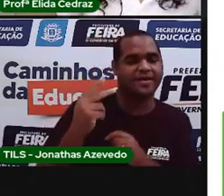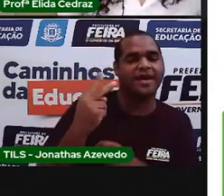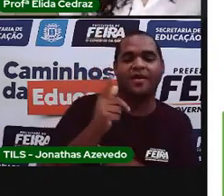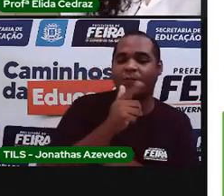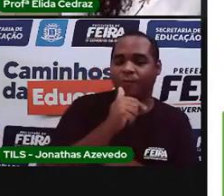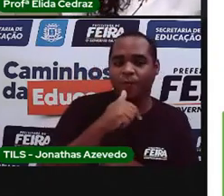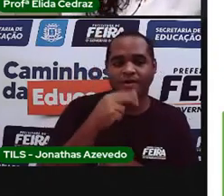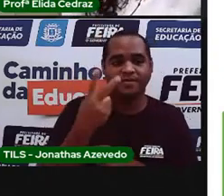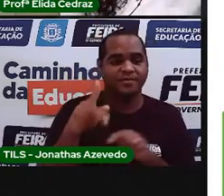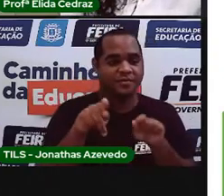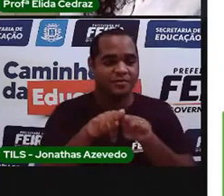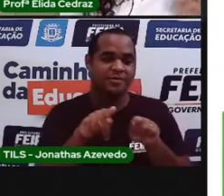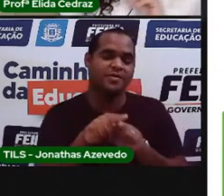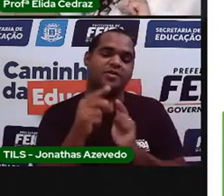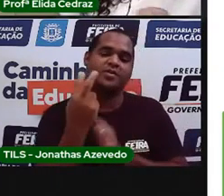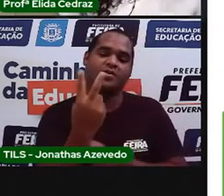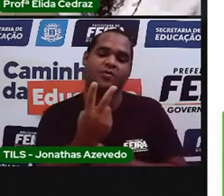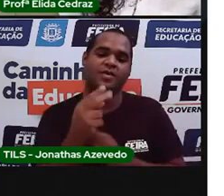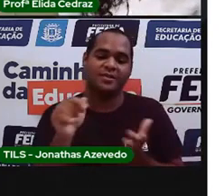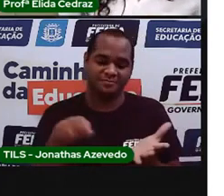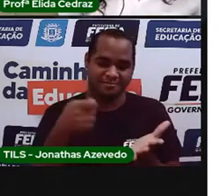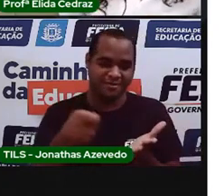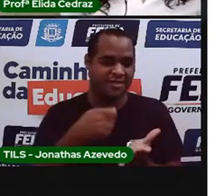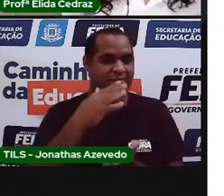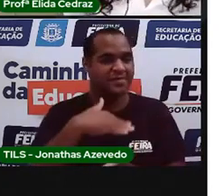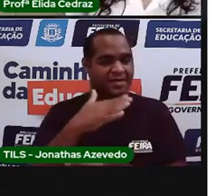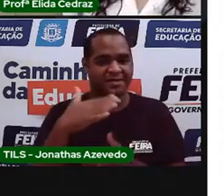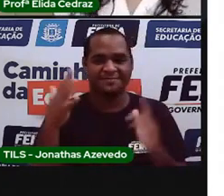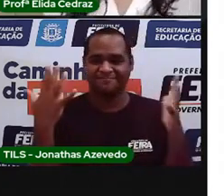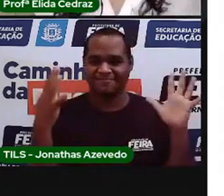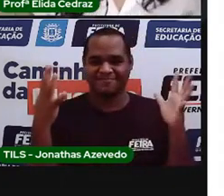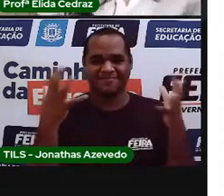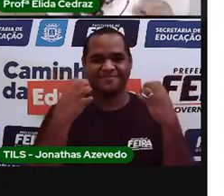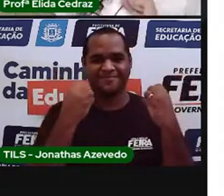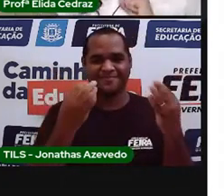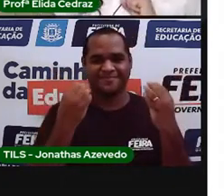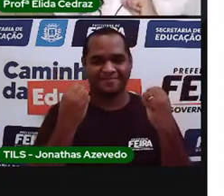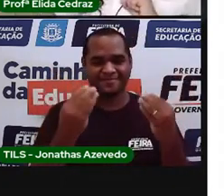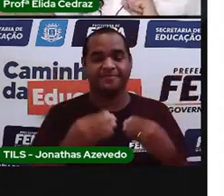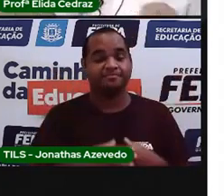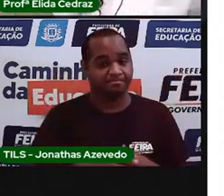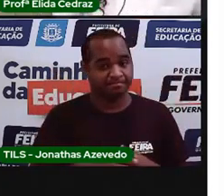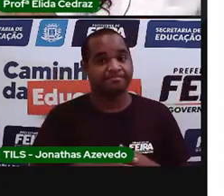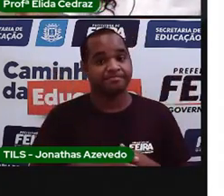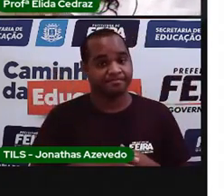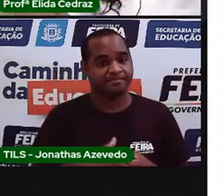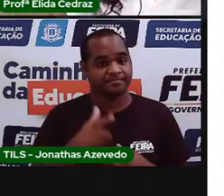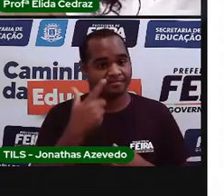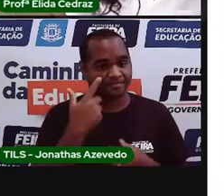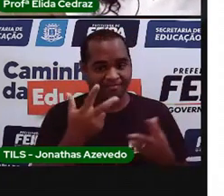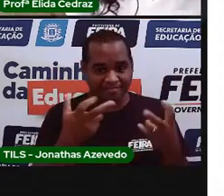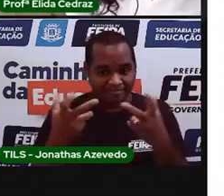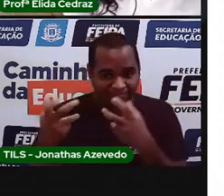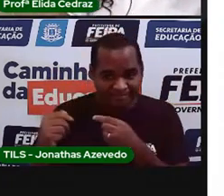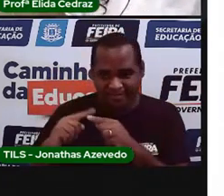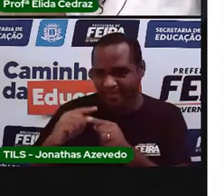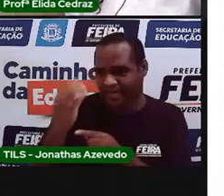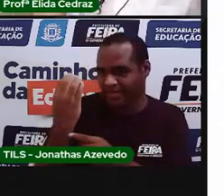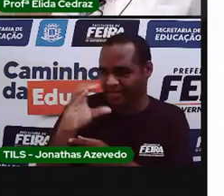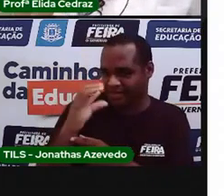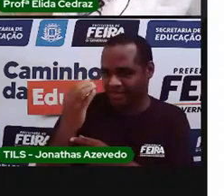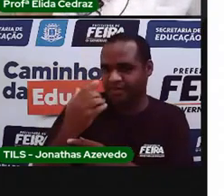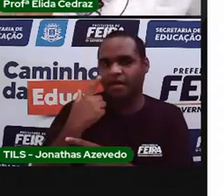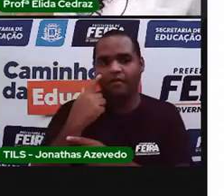e duas colheres de pimenta. Parabéns! Muito bem. Olha só. De cientista